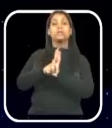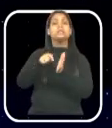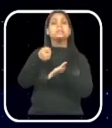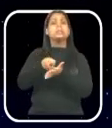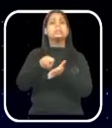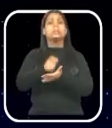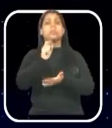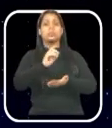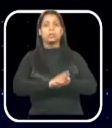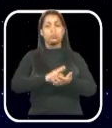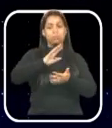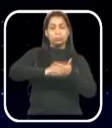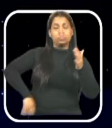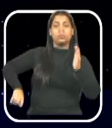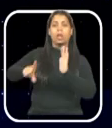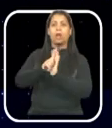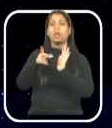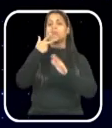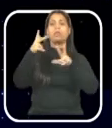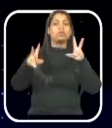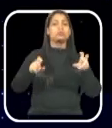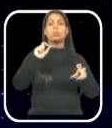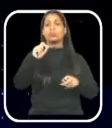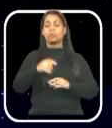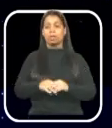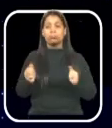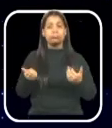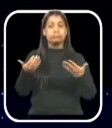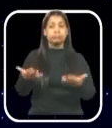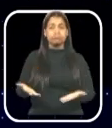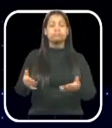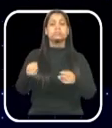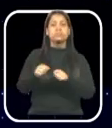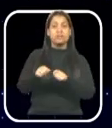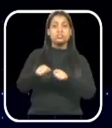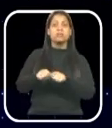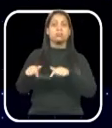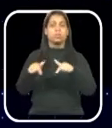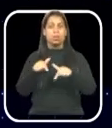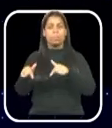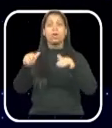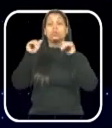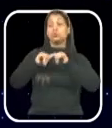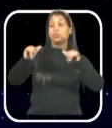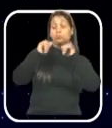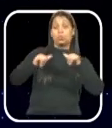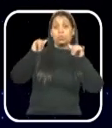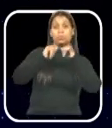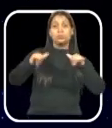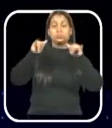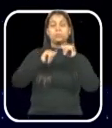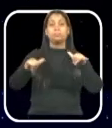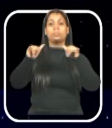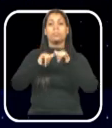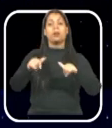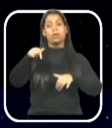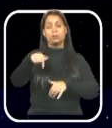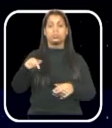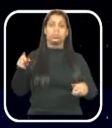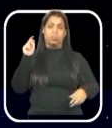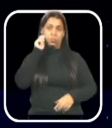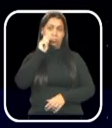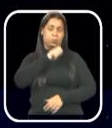que determina revogação da lei que dispõe sobre a concessão e instalação de serviços de publicidade em mobiliário